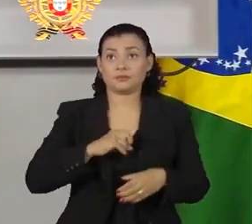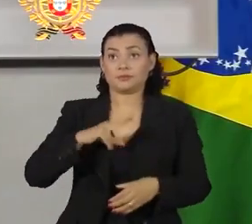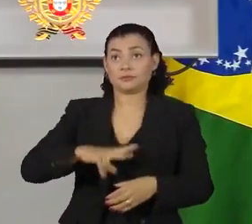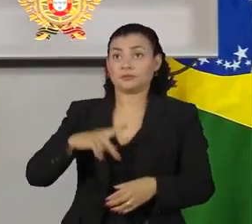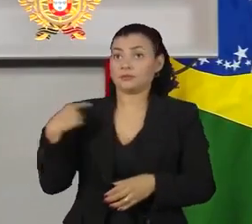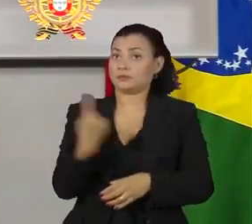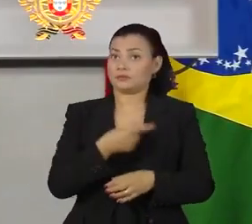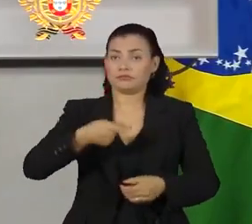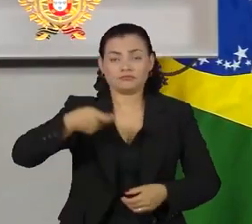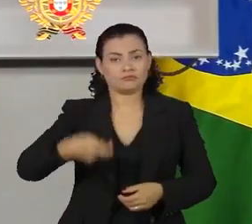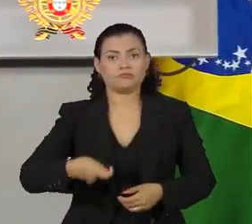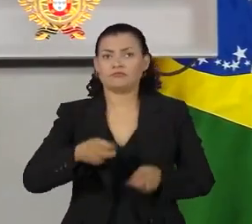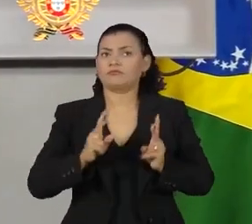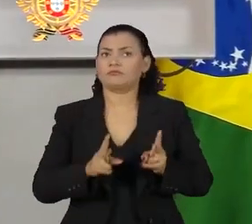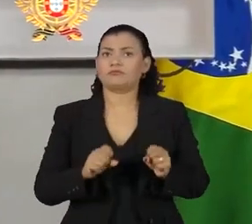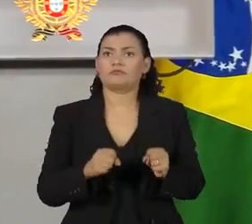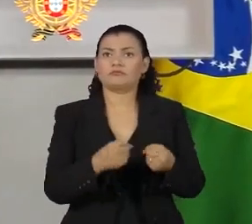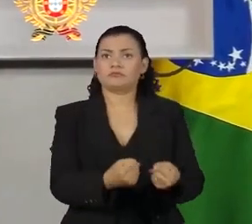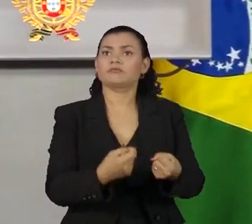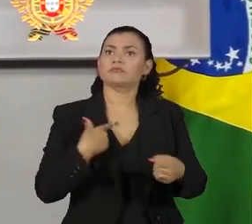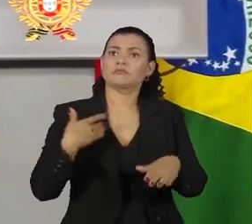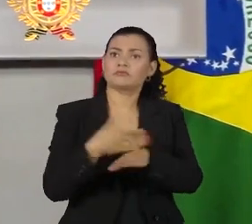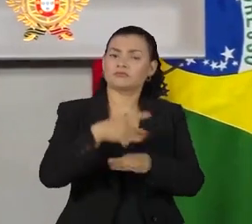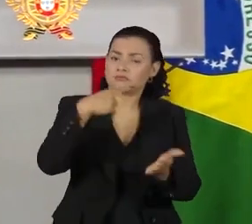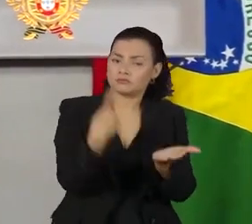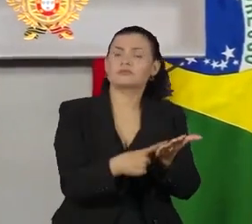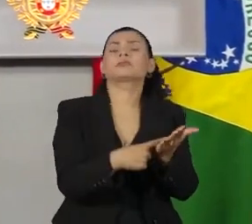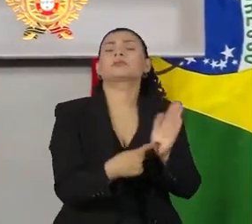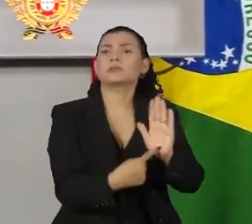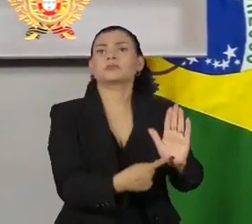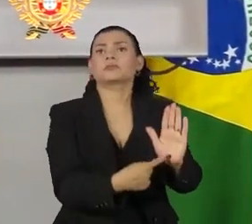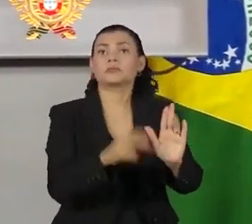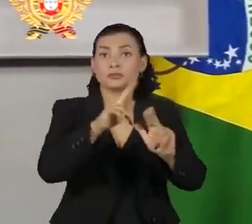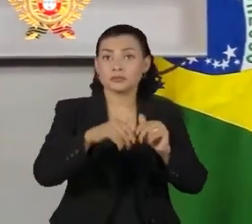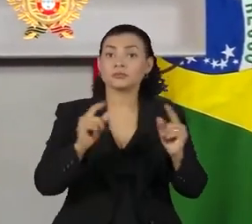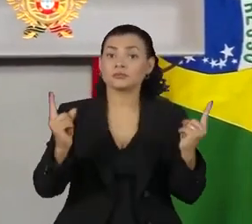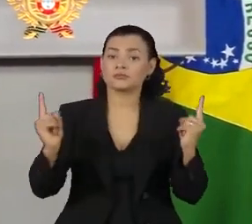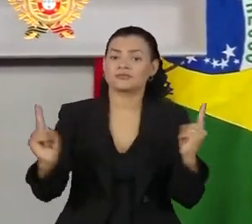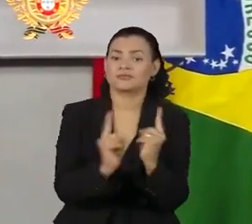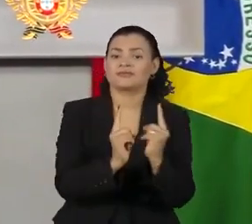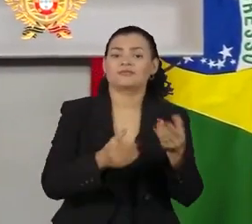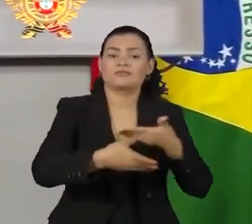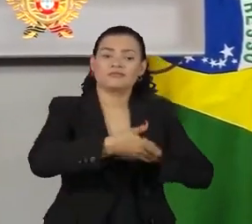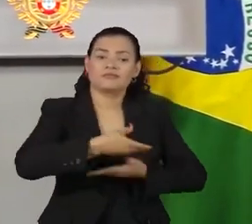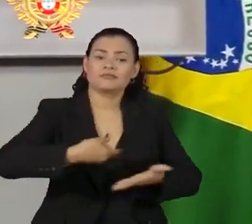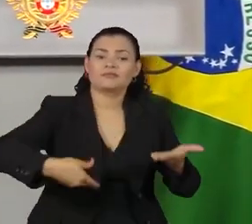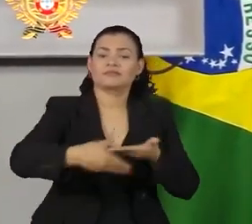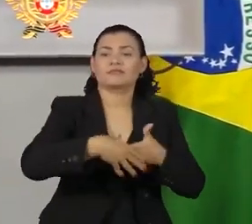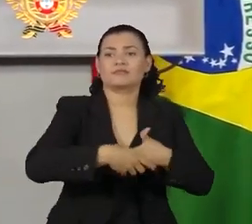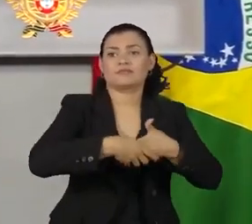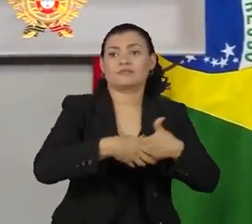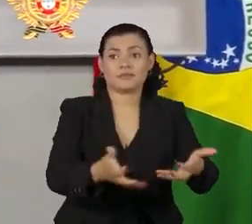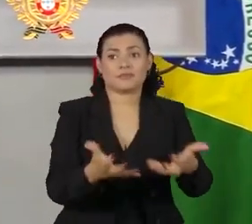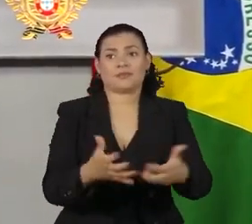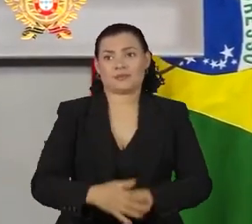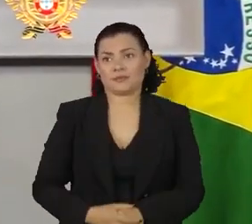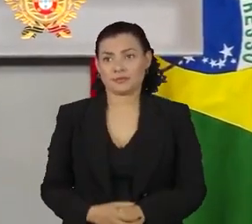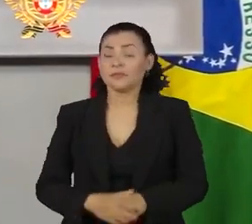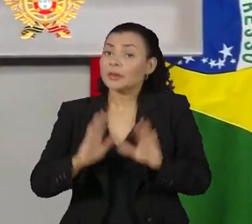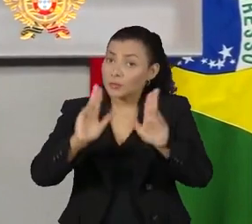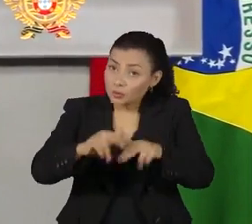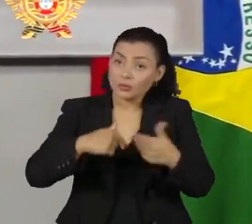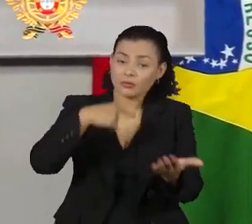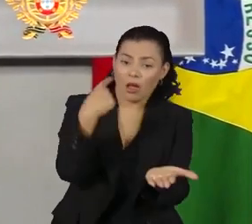sido firme na defesa dessa posição, a aproximação e a vontade de aproximação neste